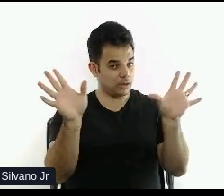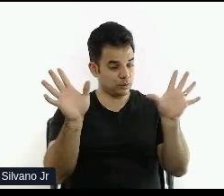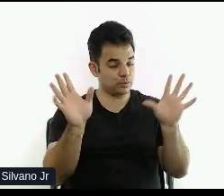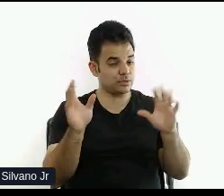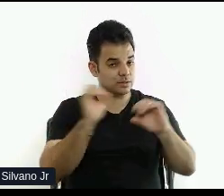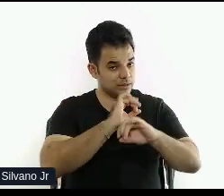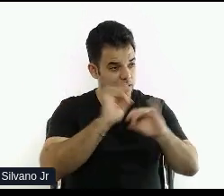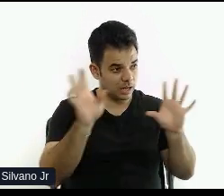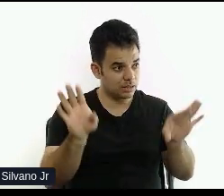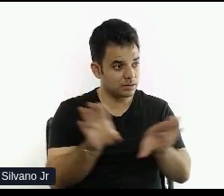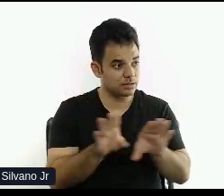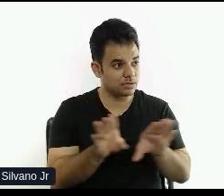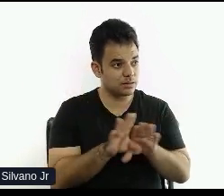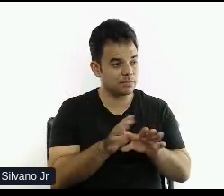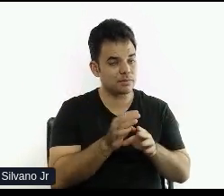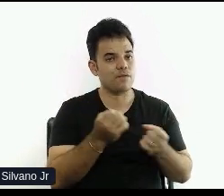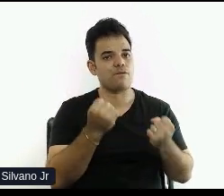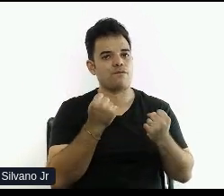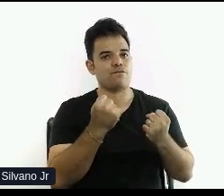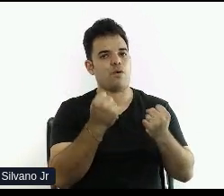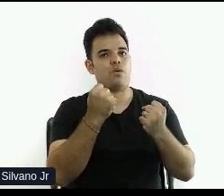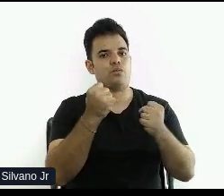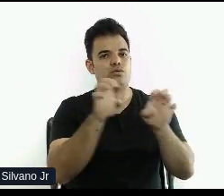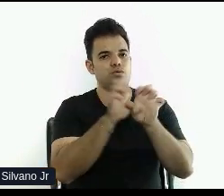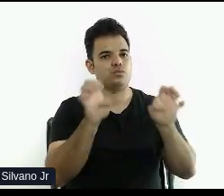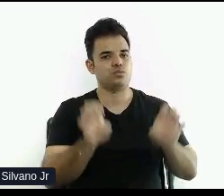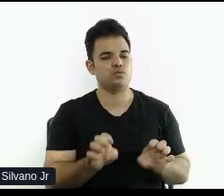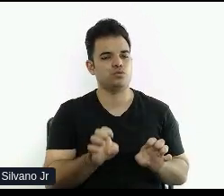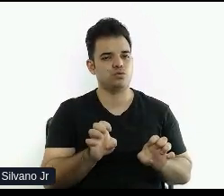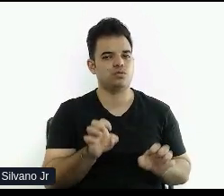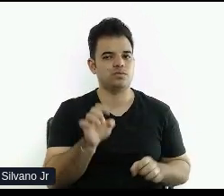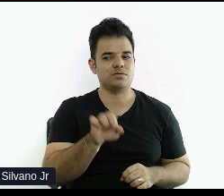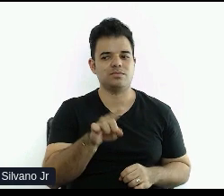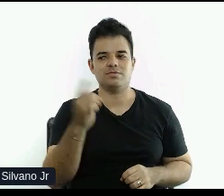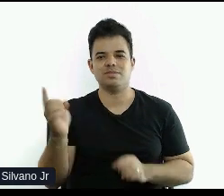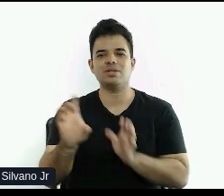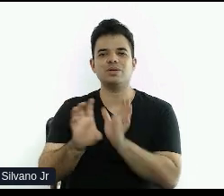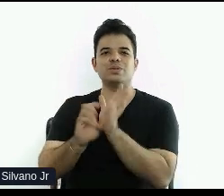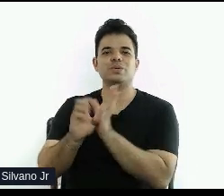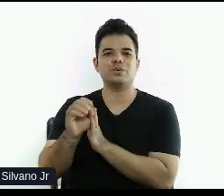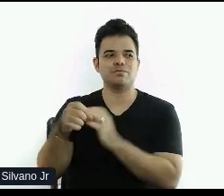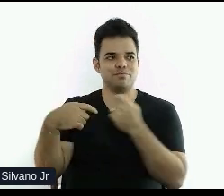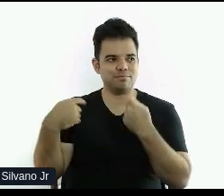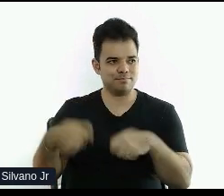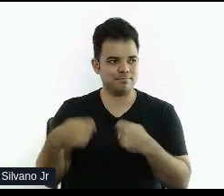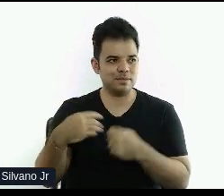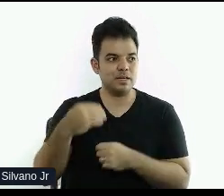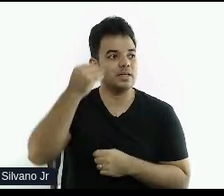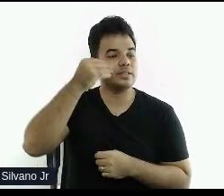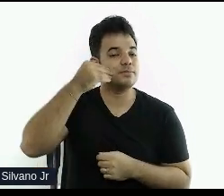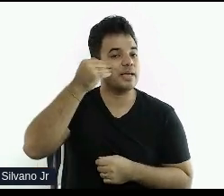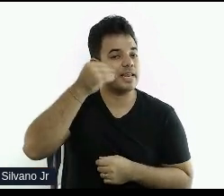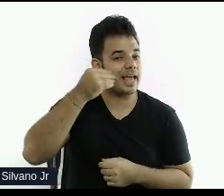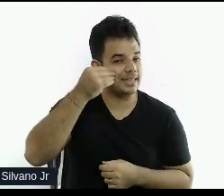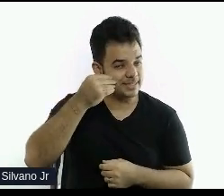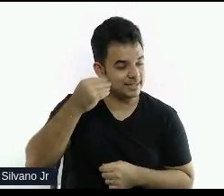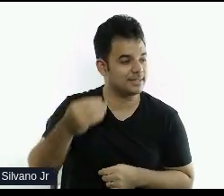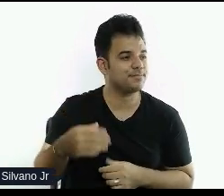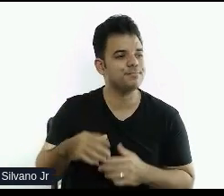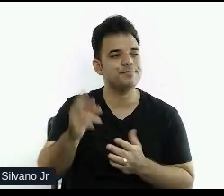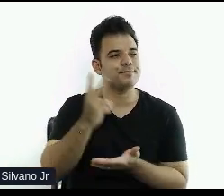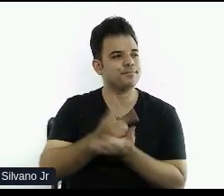se entender e robusto, que traga uma estrutura muito boa. Já para o Google, ele precisa trazer uma experiência. A experiência, ela está sempre